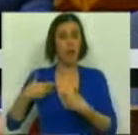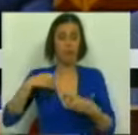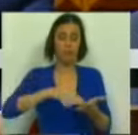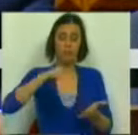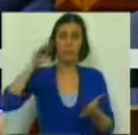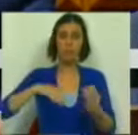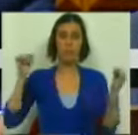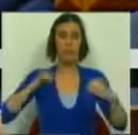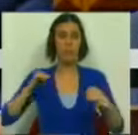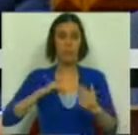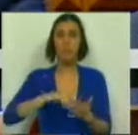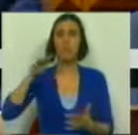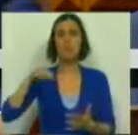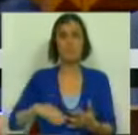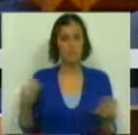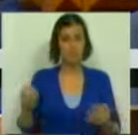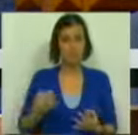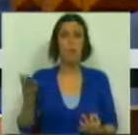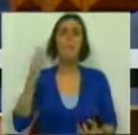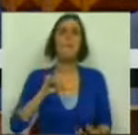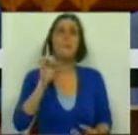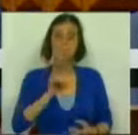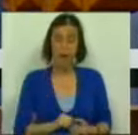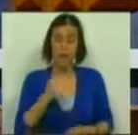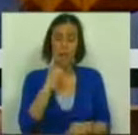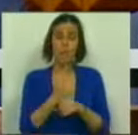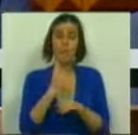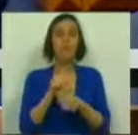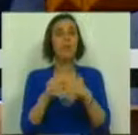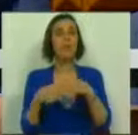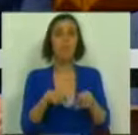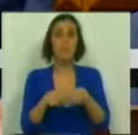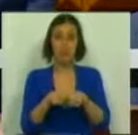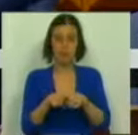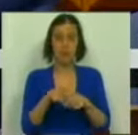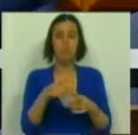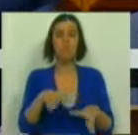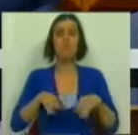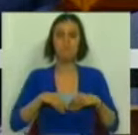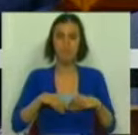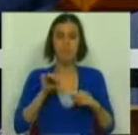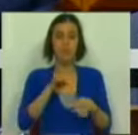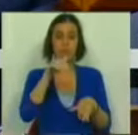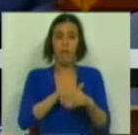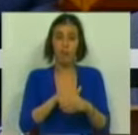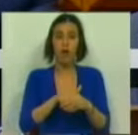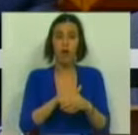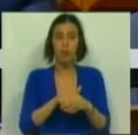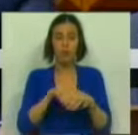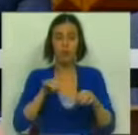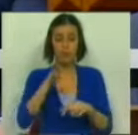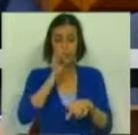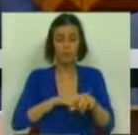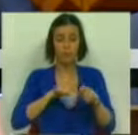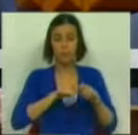assinou o memorando de entendimento e mais, o mesmo partido que viabilizou com o seu voto, já